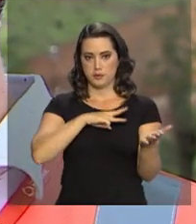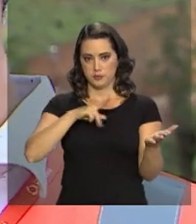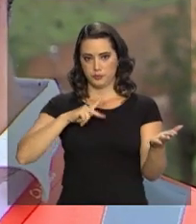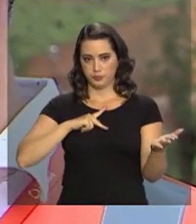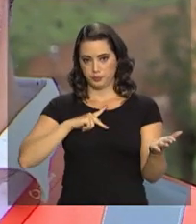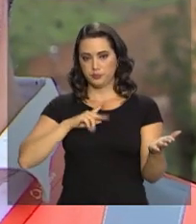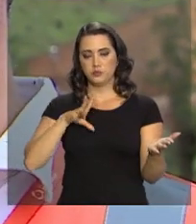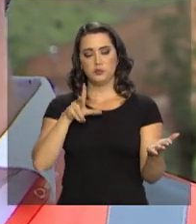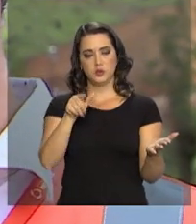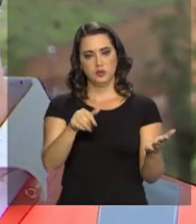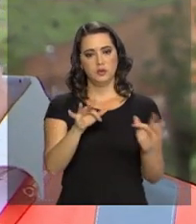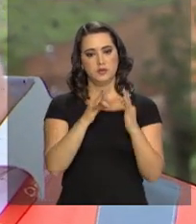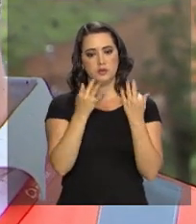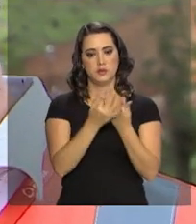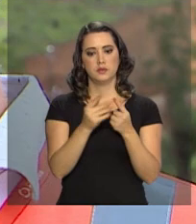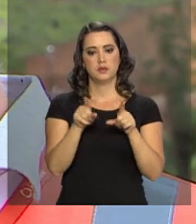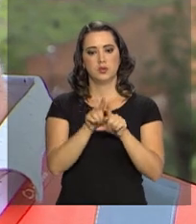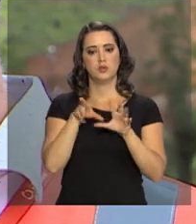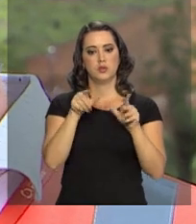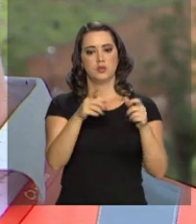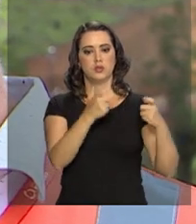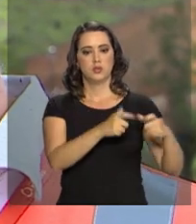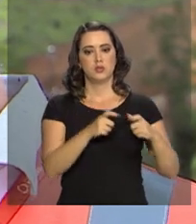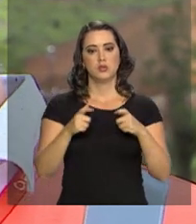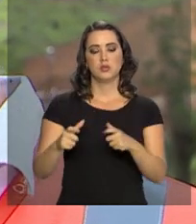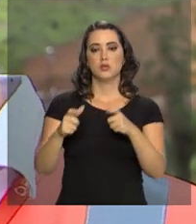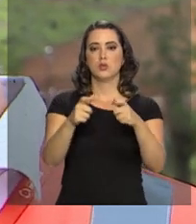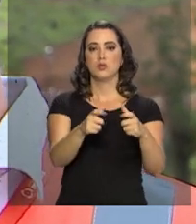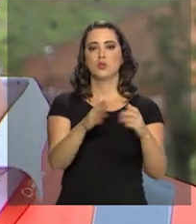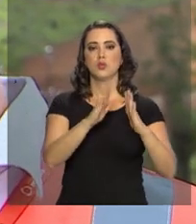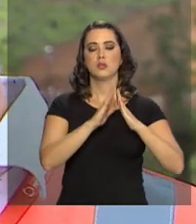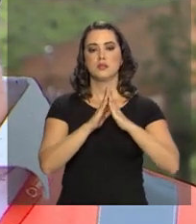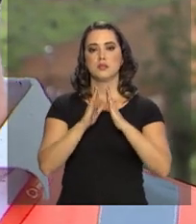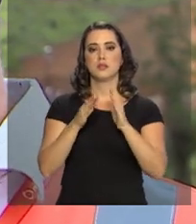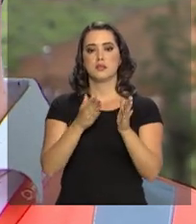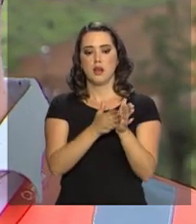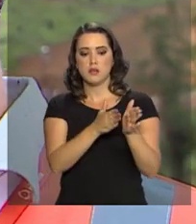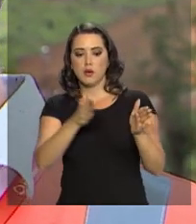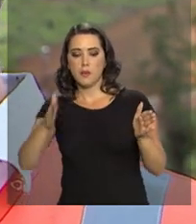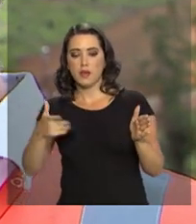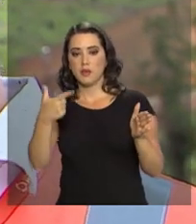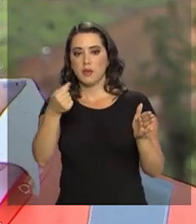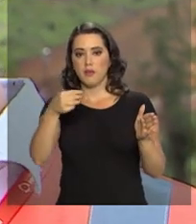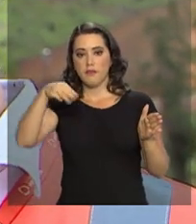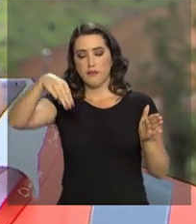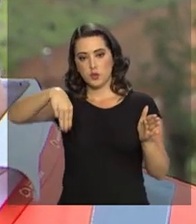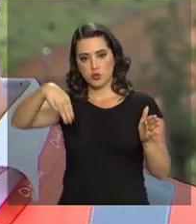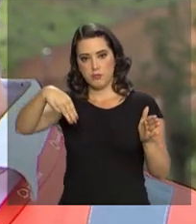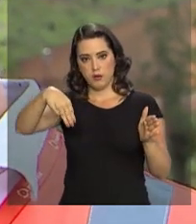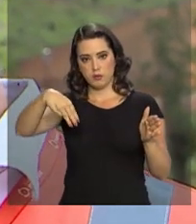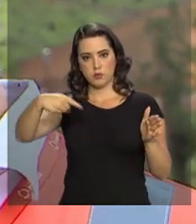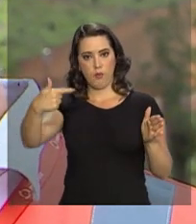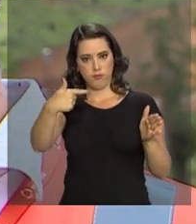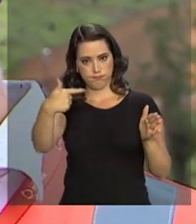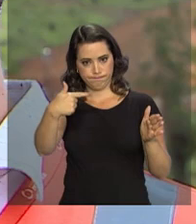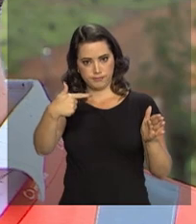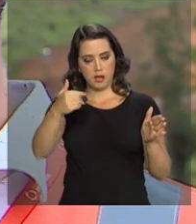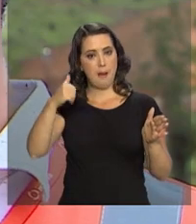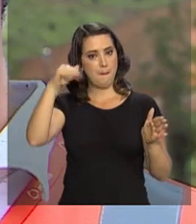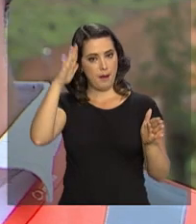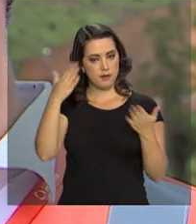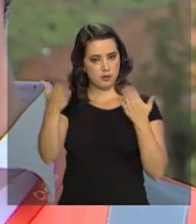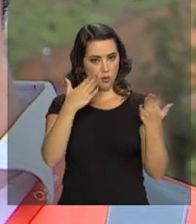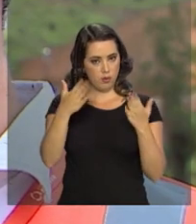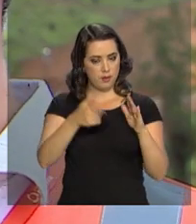e as famílias que todas as casas vão ter 20 metros quadrados a mais do que tinham na área original. Além disso, a gente está adequando as